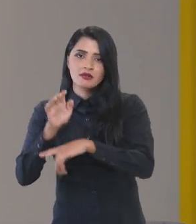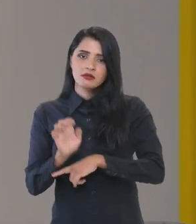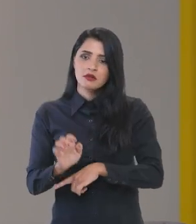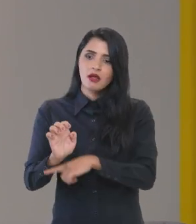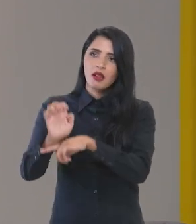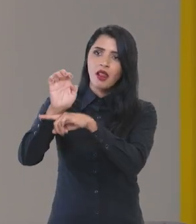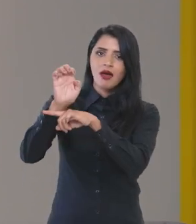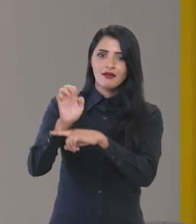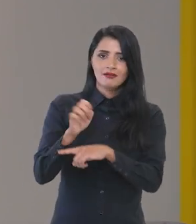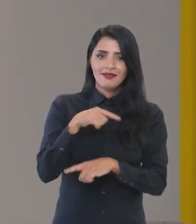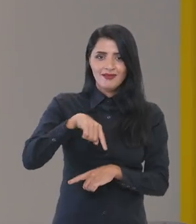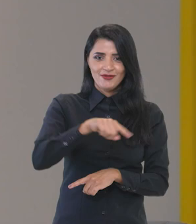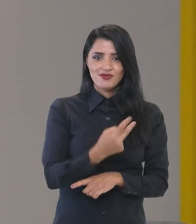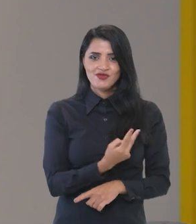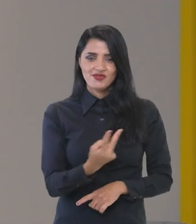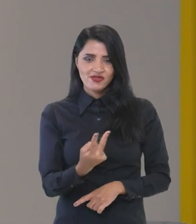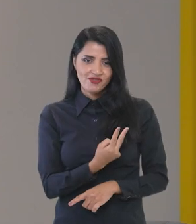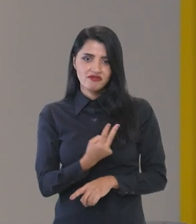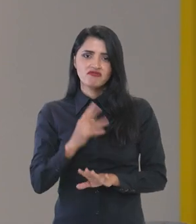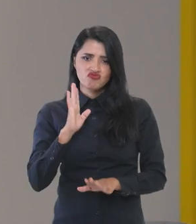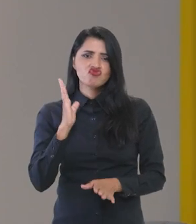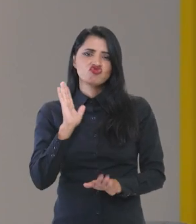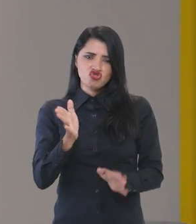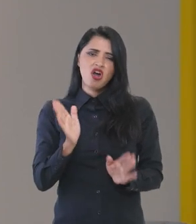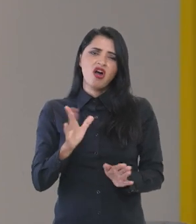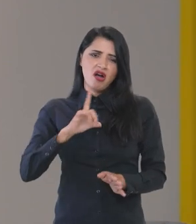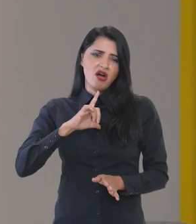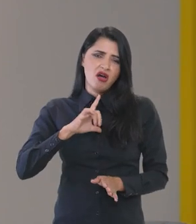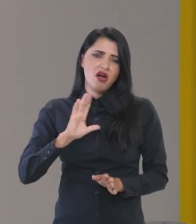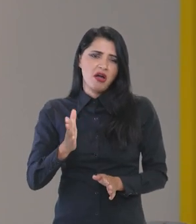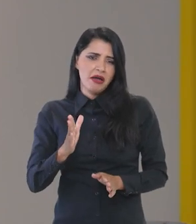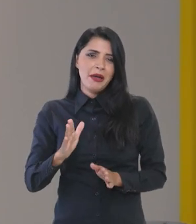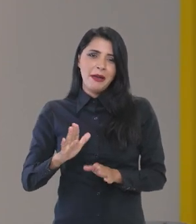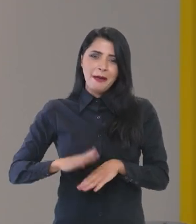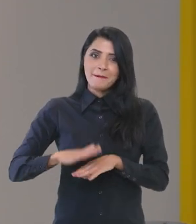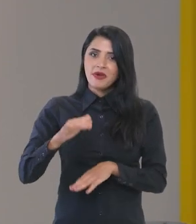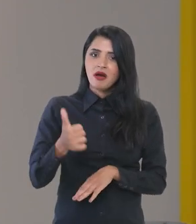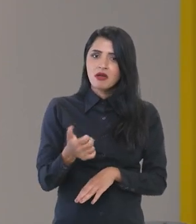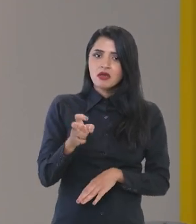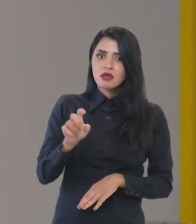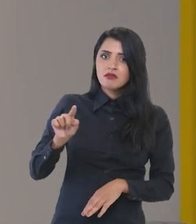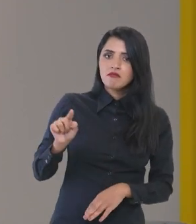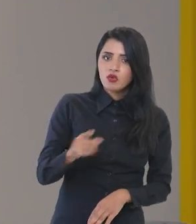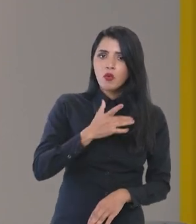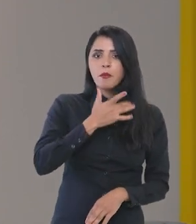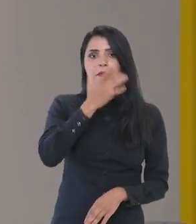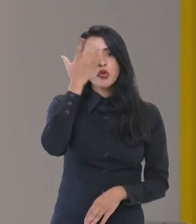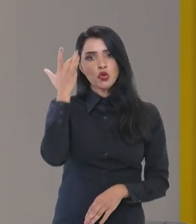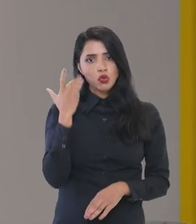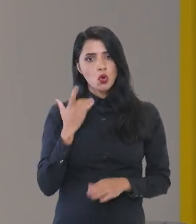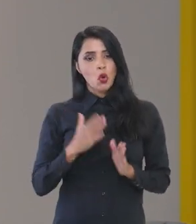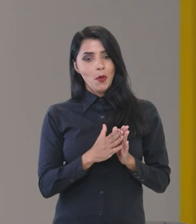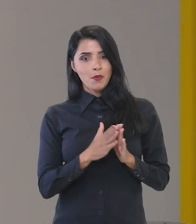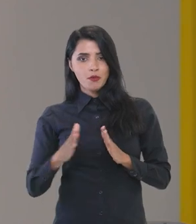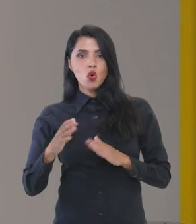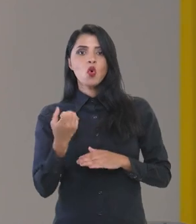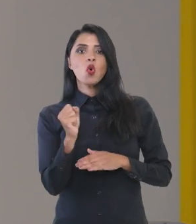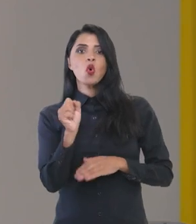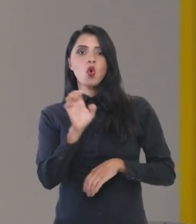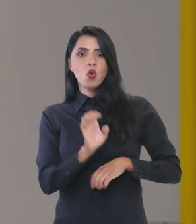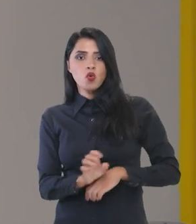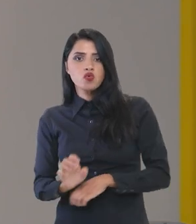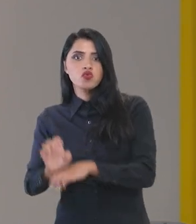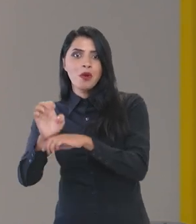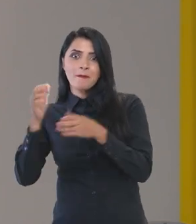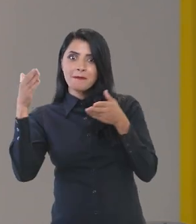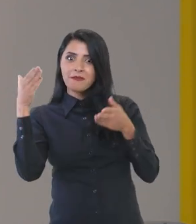estados. Já chegamos a mais de 15 mil pessoas nos primeiros oito estados